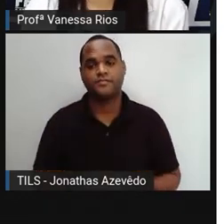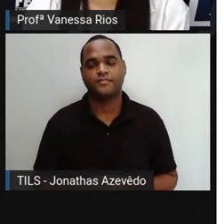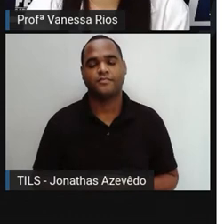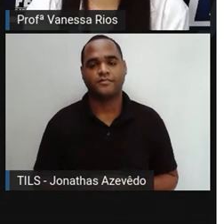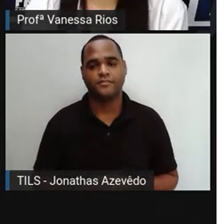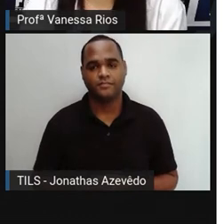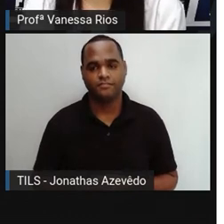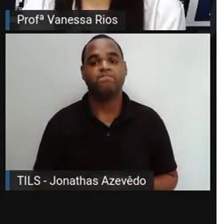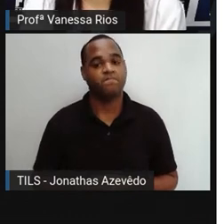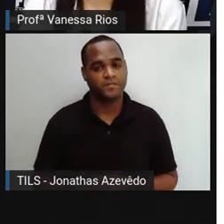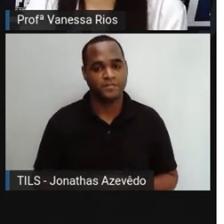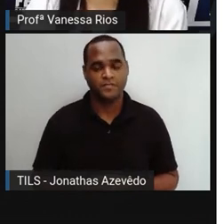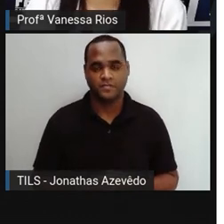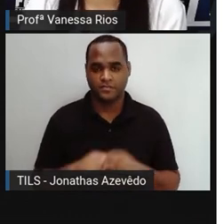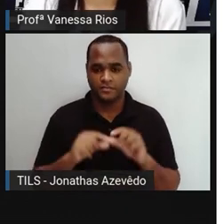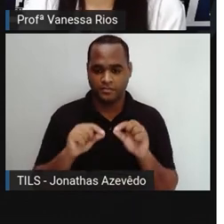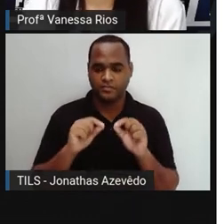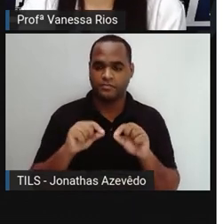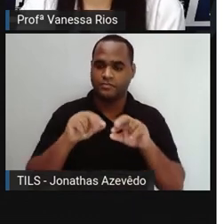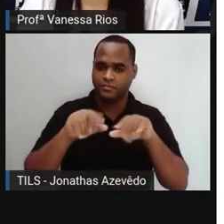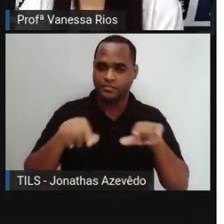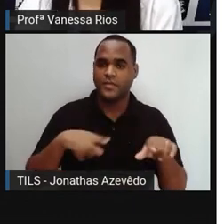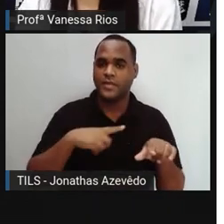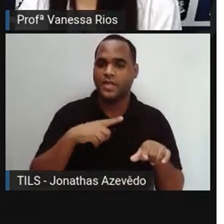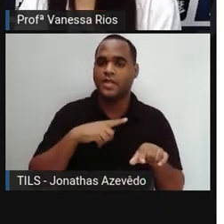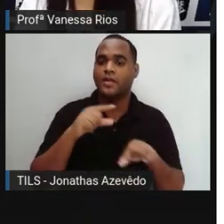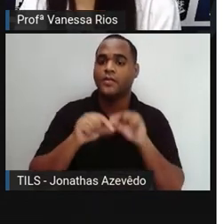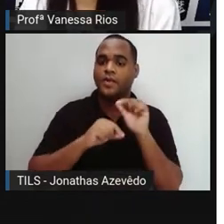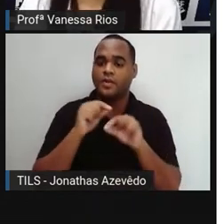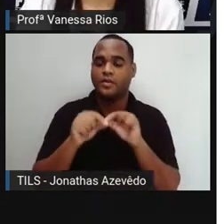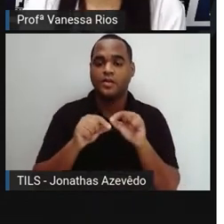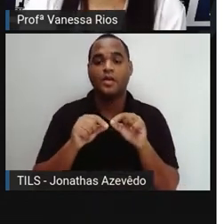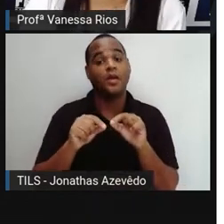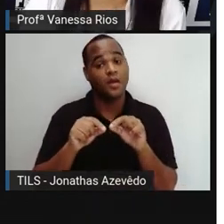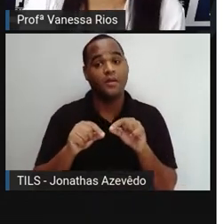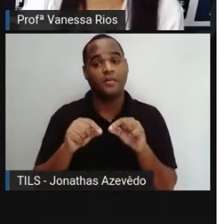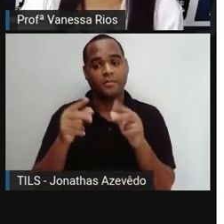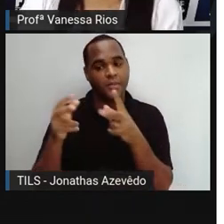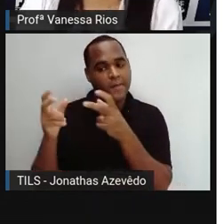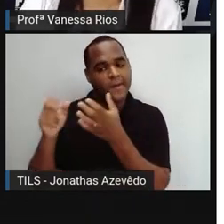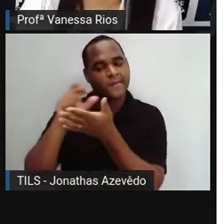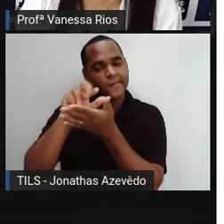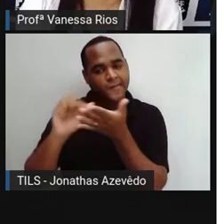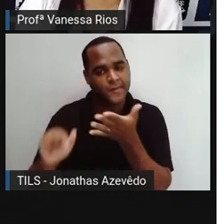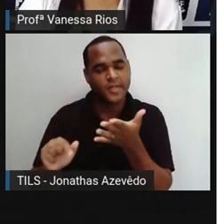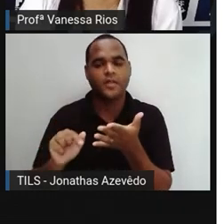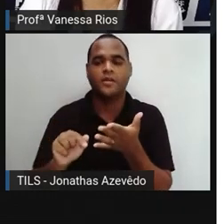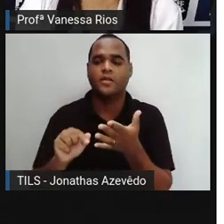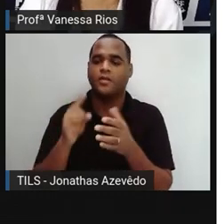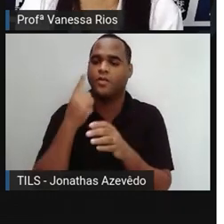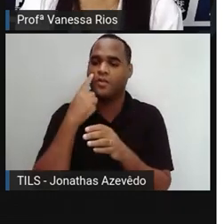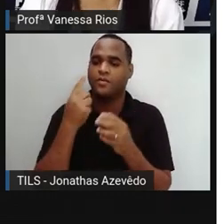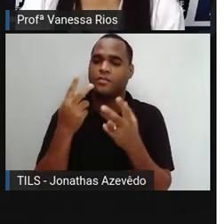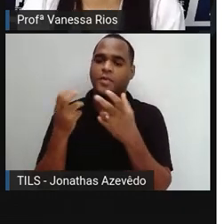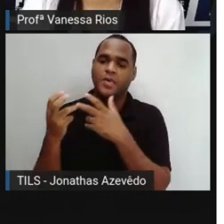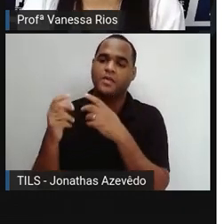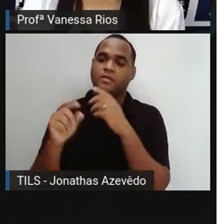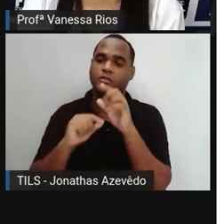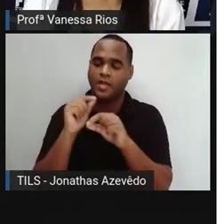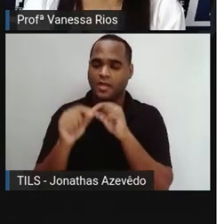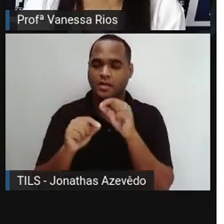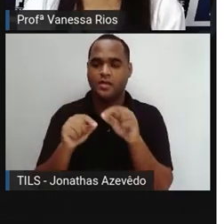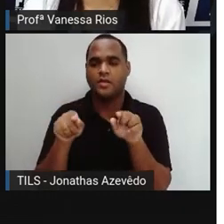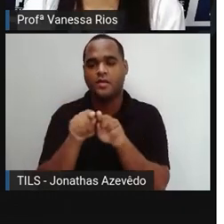características que são gerais e que foram percebidas por todos e podem ter percepções que estão ligadas às